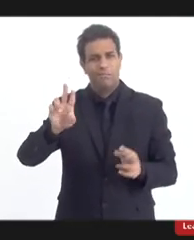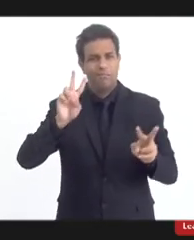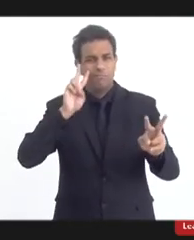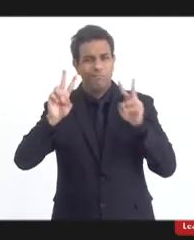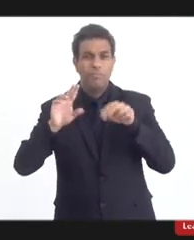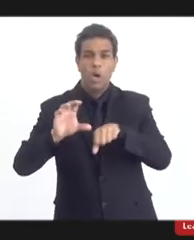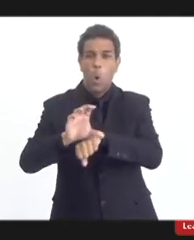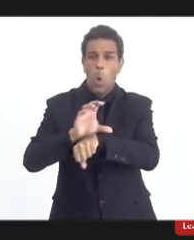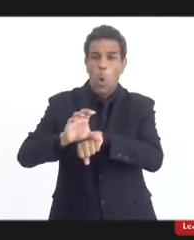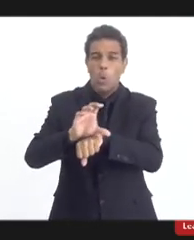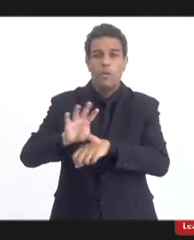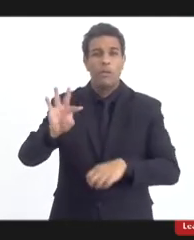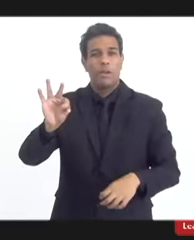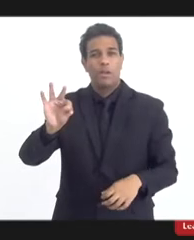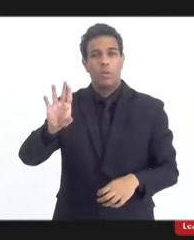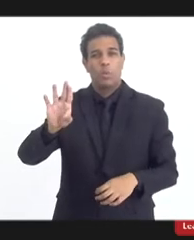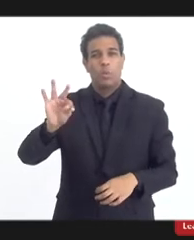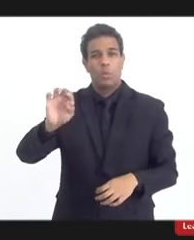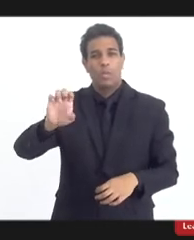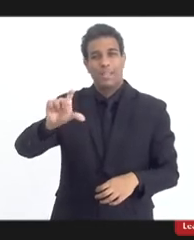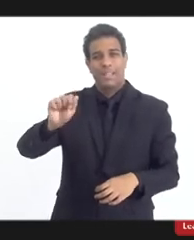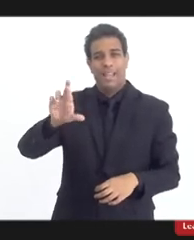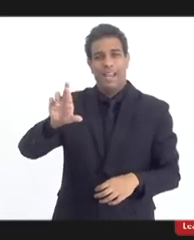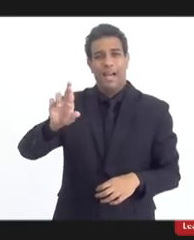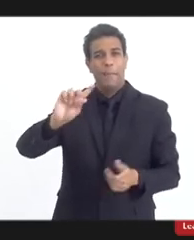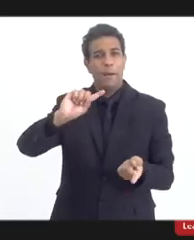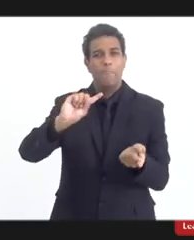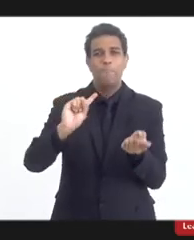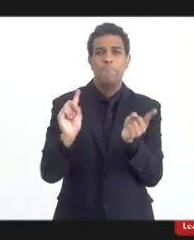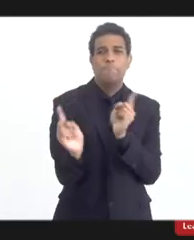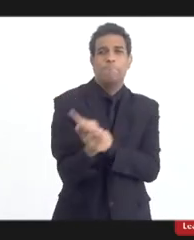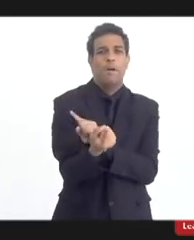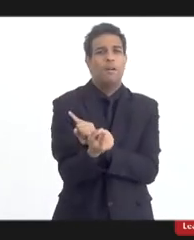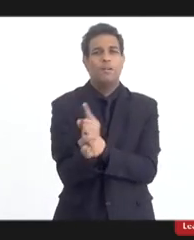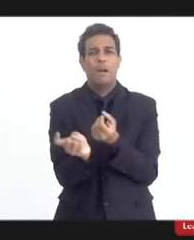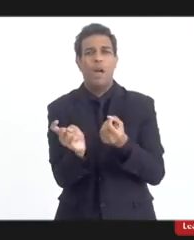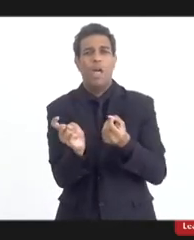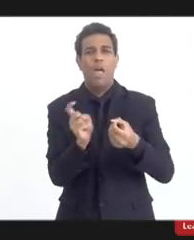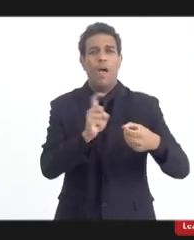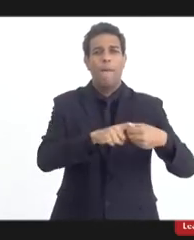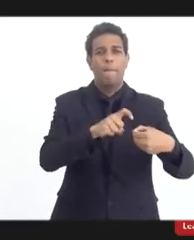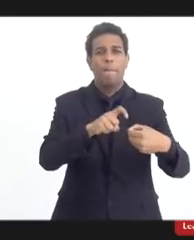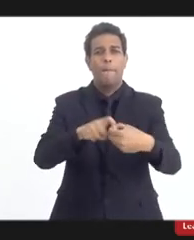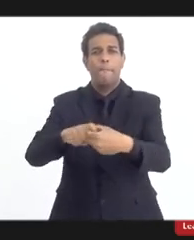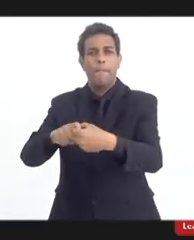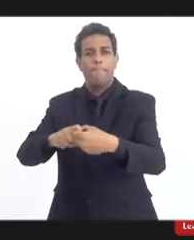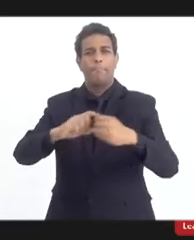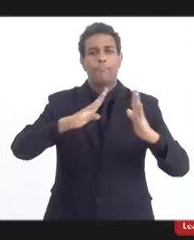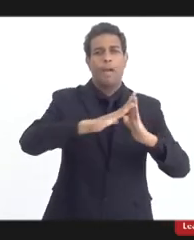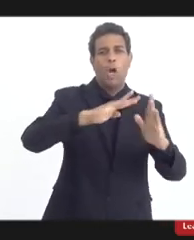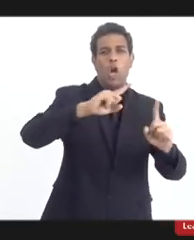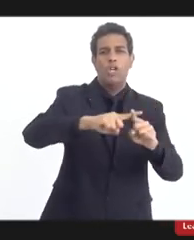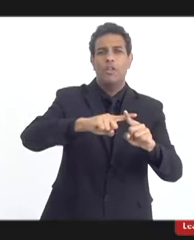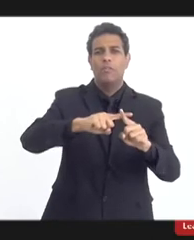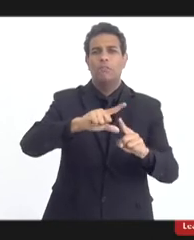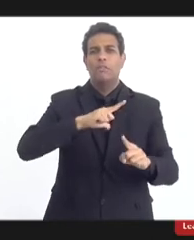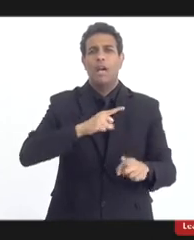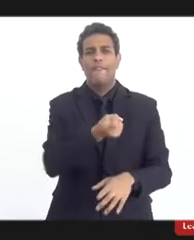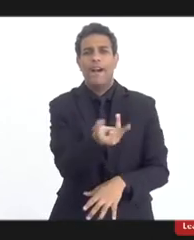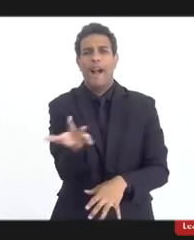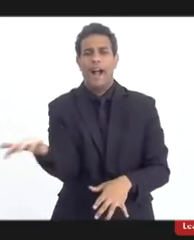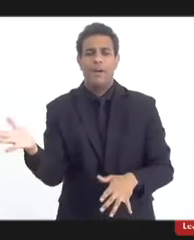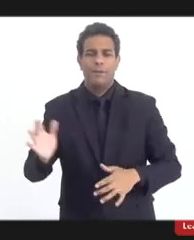Conselho tutelar virou um puxadinho de templo neopentecostal.